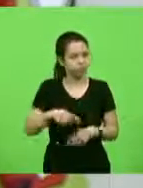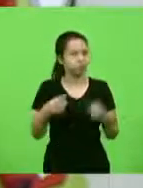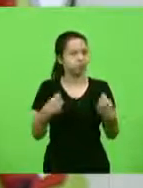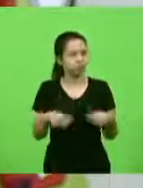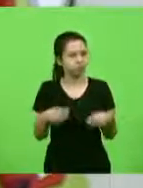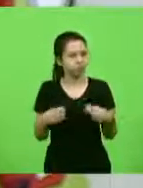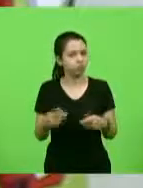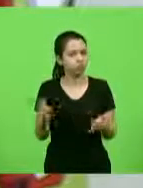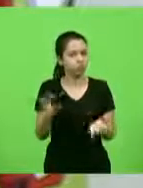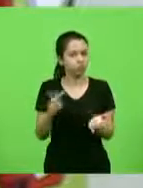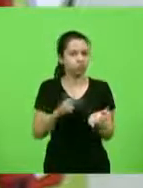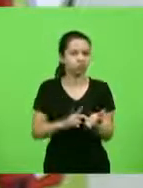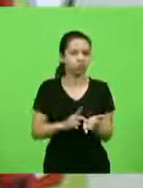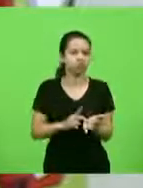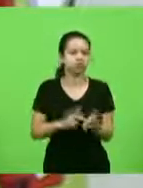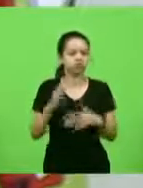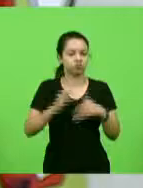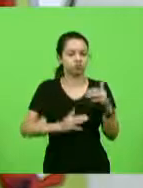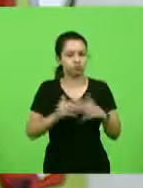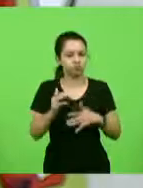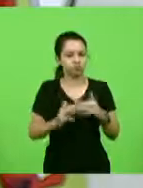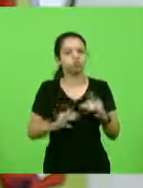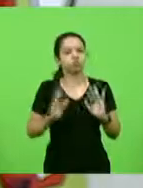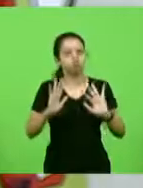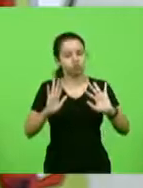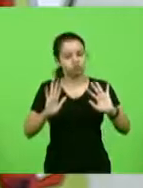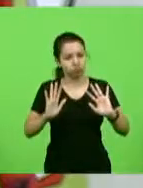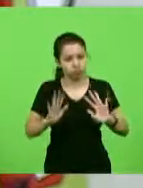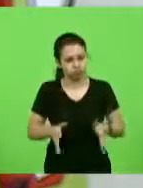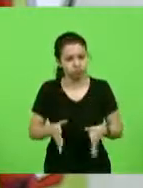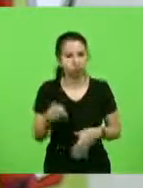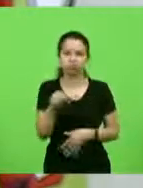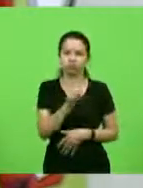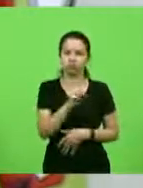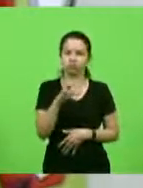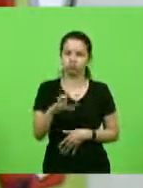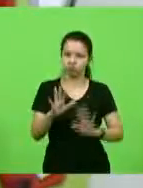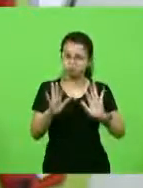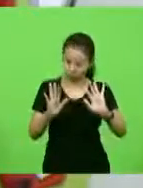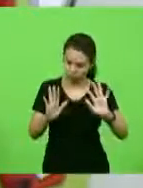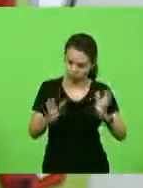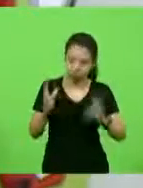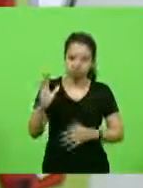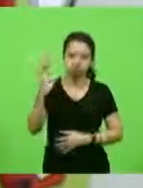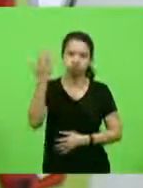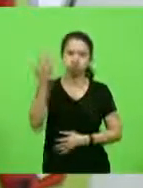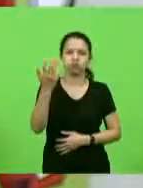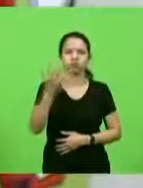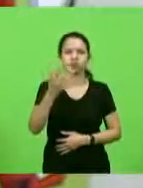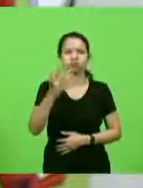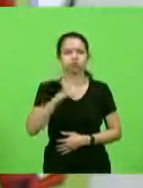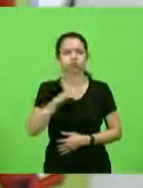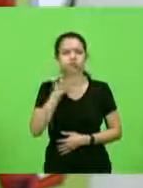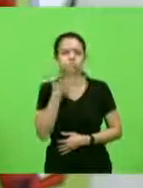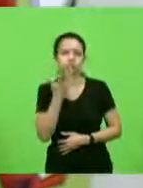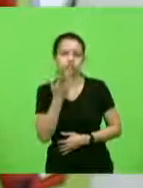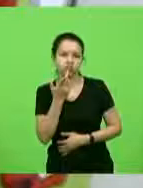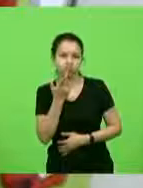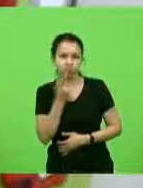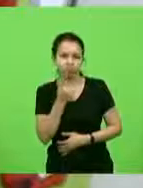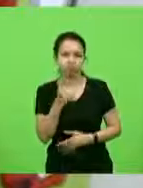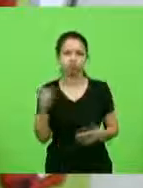prática, vale ressaltar, que já está em Santa Catarina, já está acontecendo aqui, e daí levam crianças, levam, é